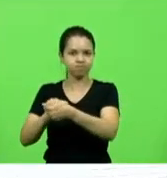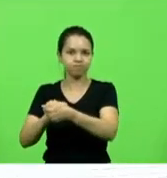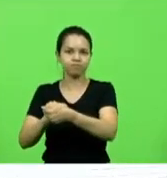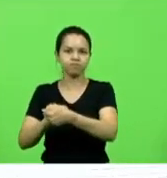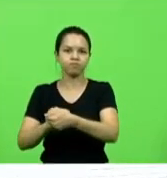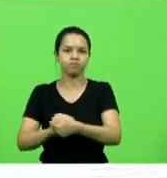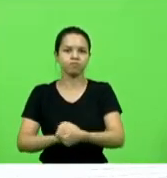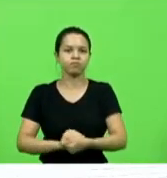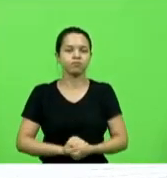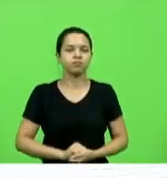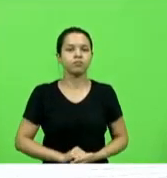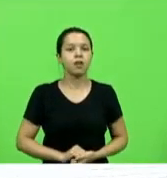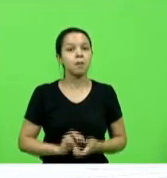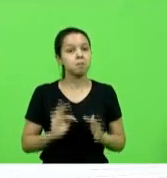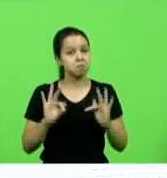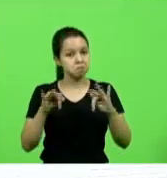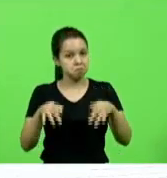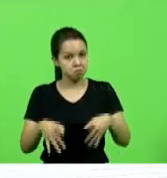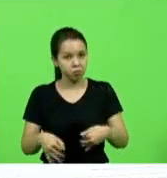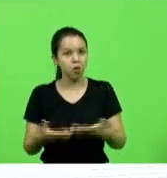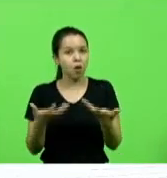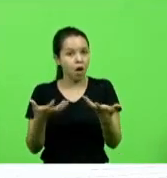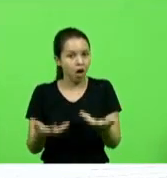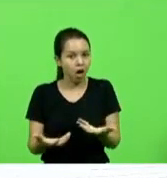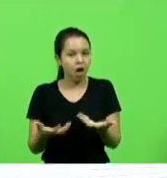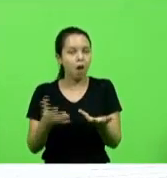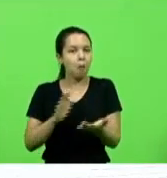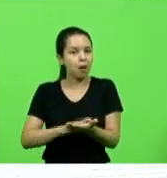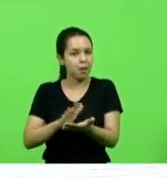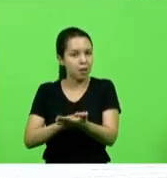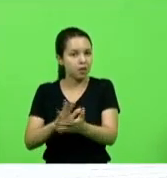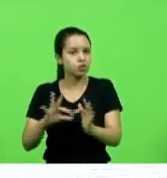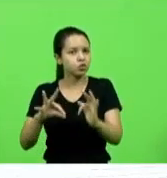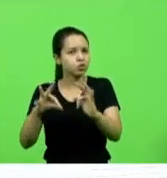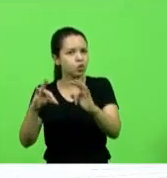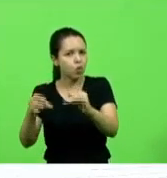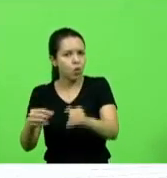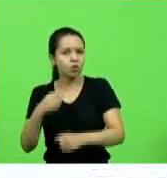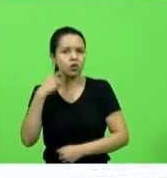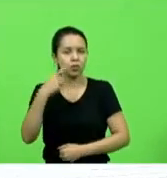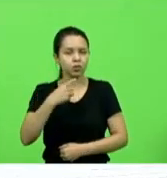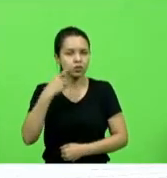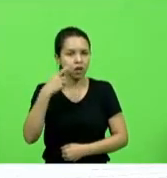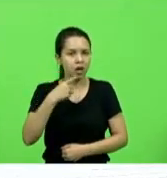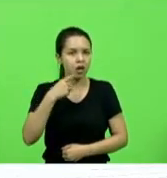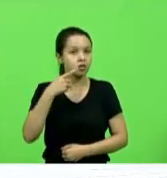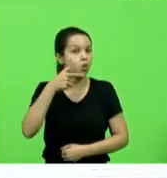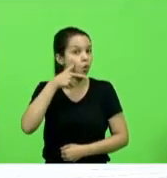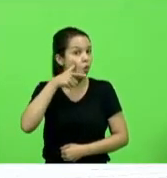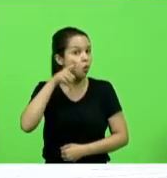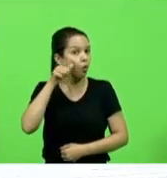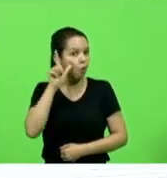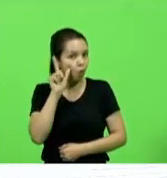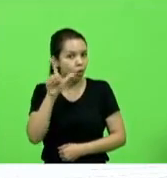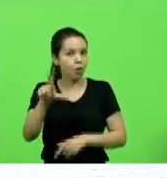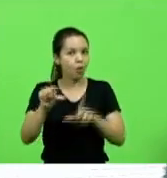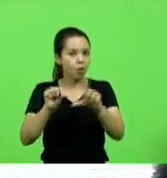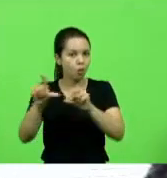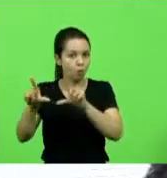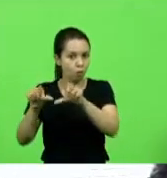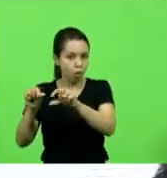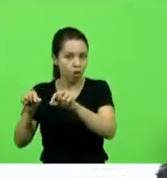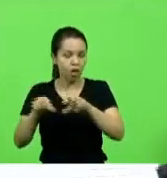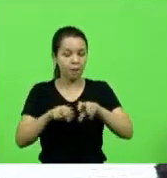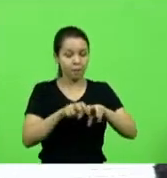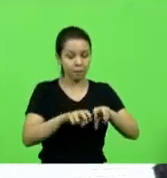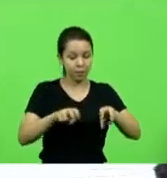cumprimentar a todos os deputados que foram eleitos no dia de ontem para compor a mesa diretora ontem